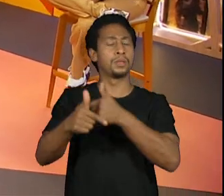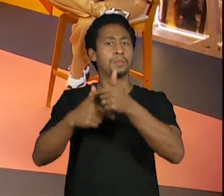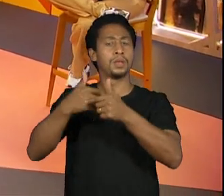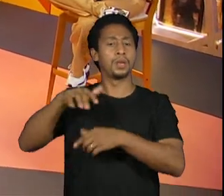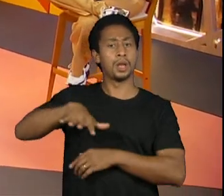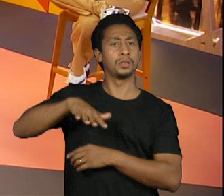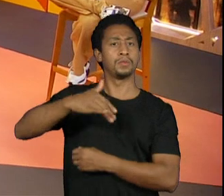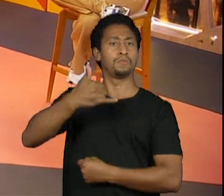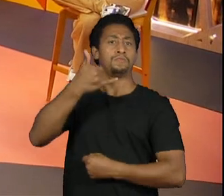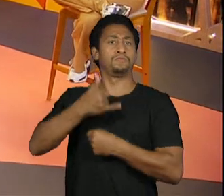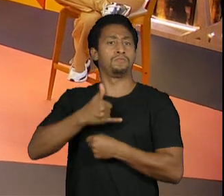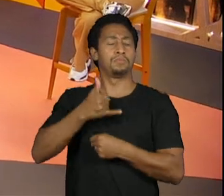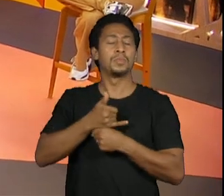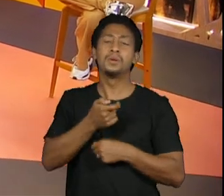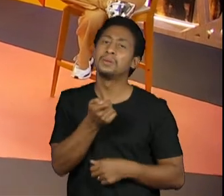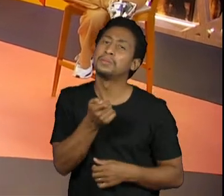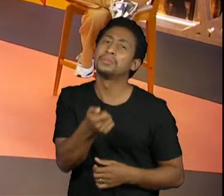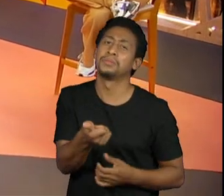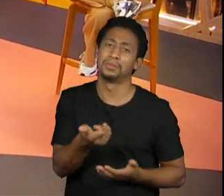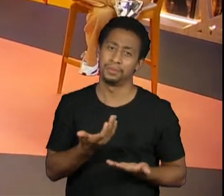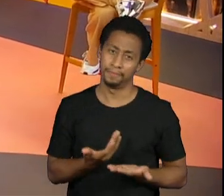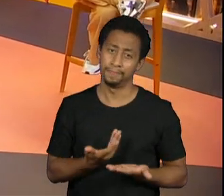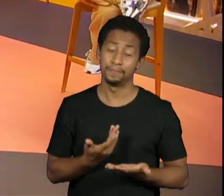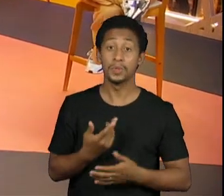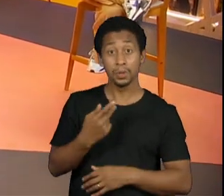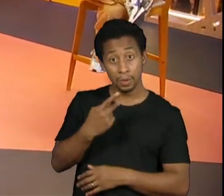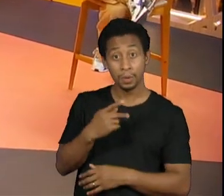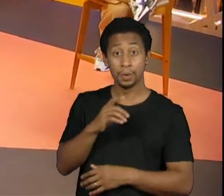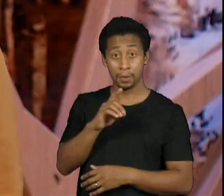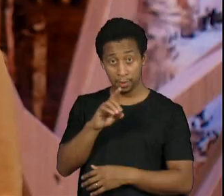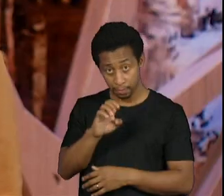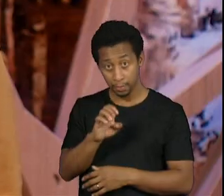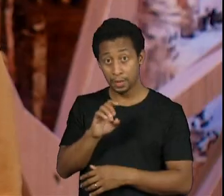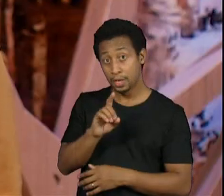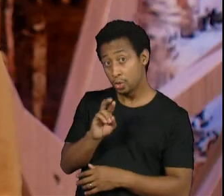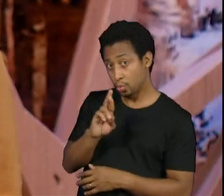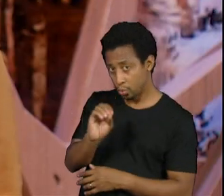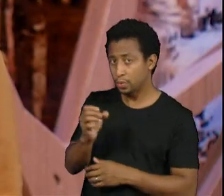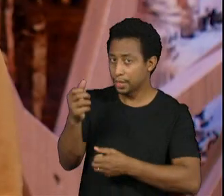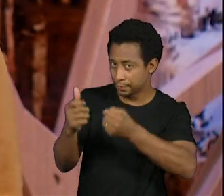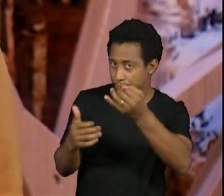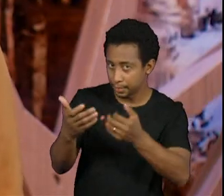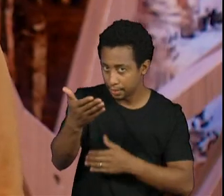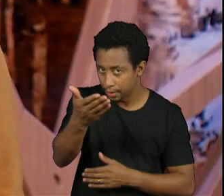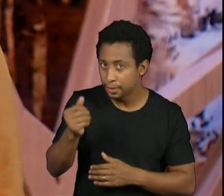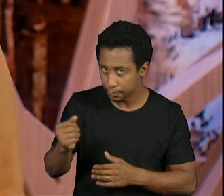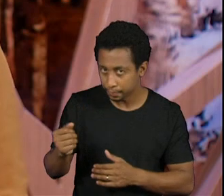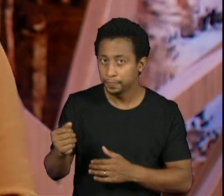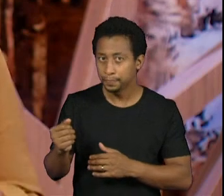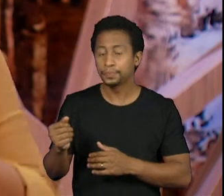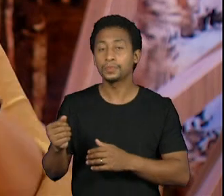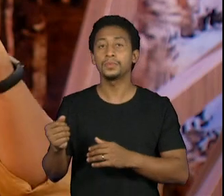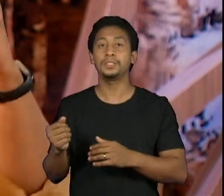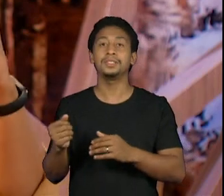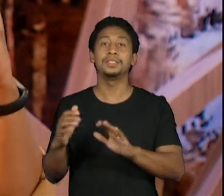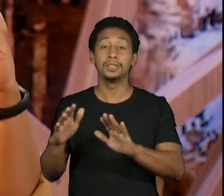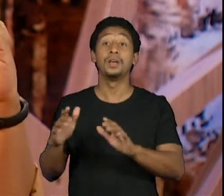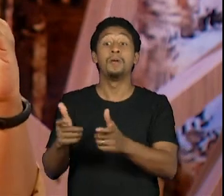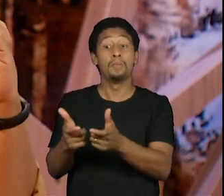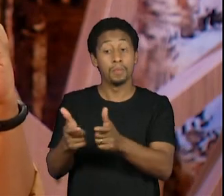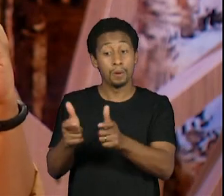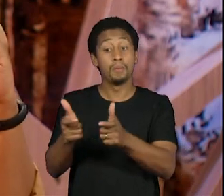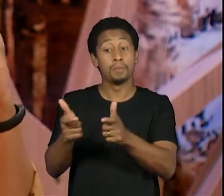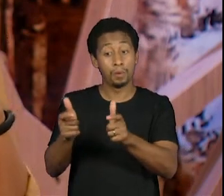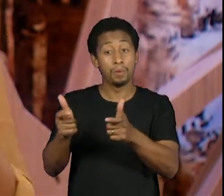E isso que o Pedro estava falando também, e que você estava falando na primeira pergunta, assim. A gente teve um aumento de